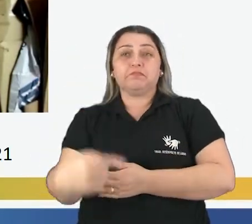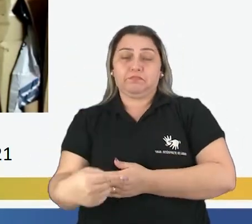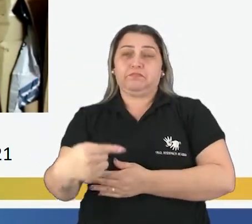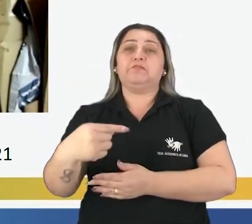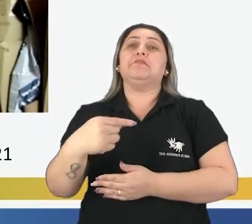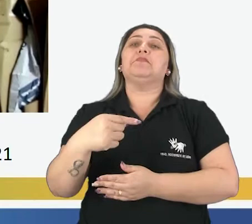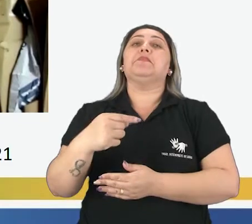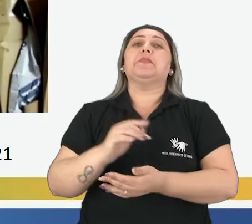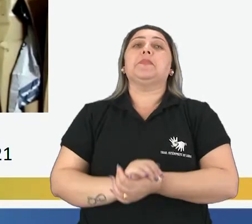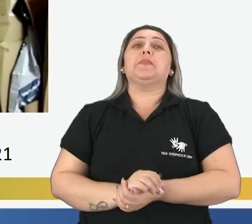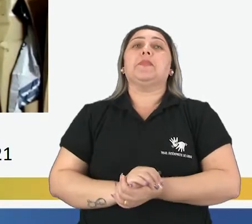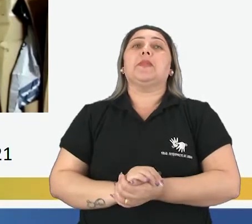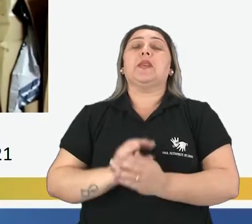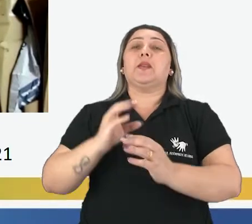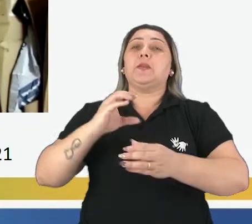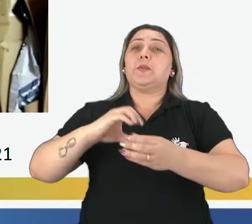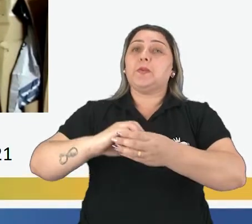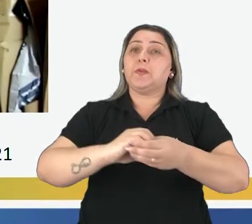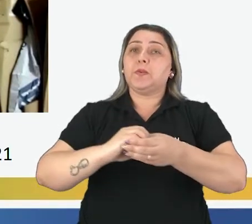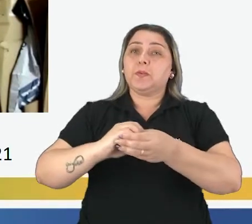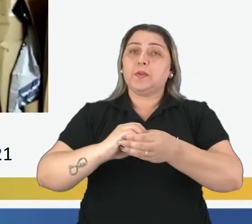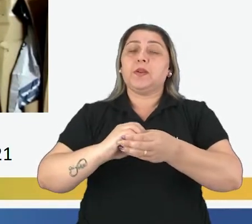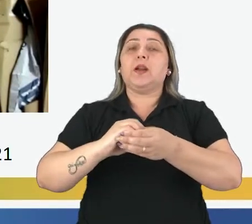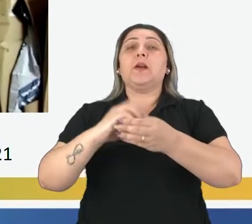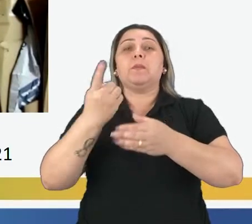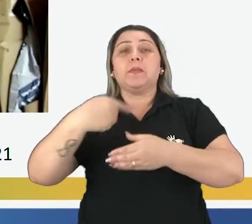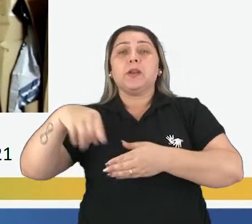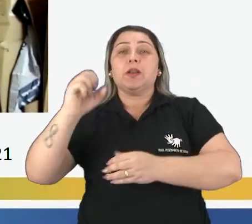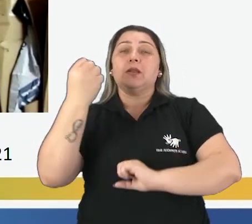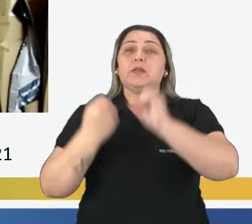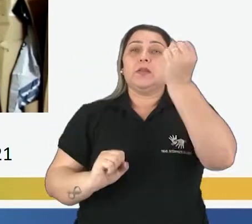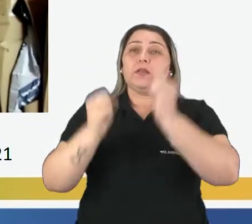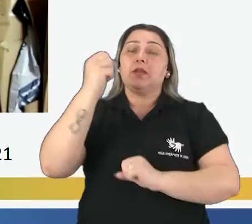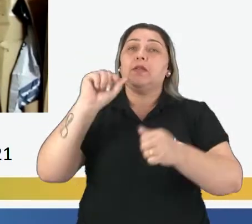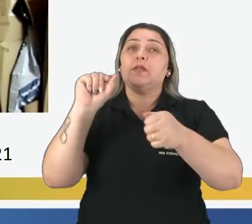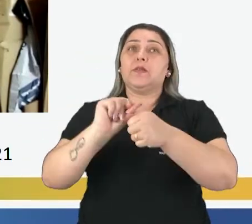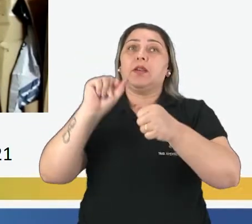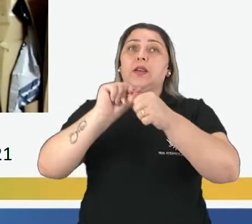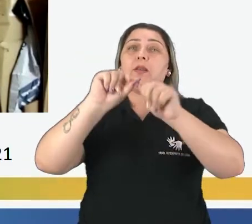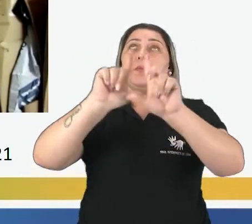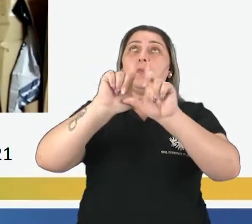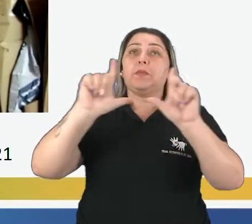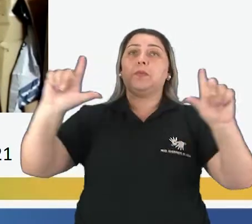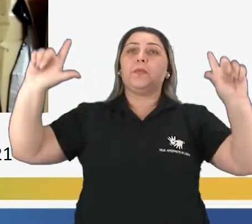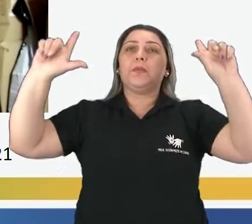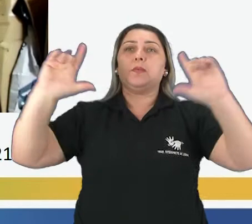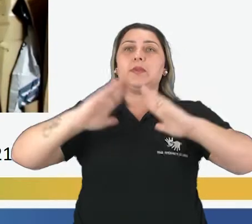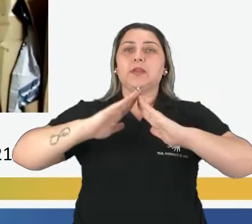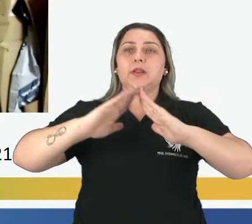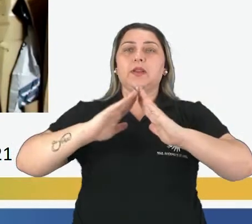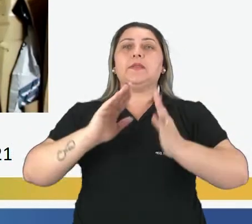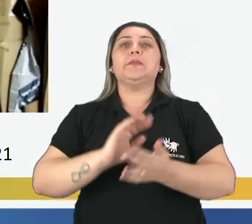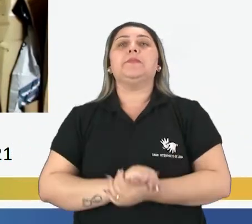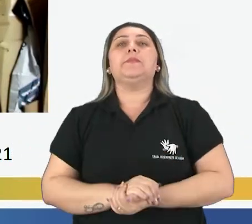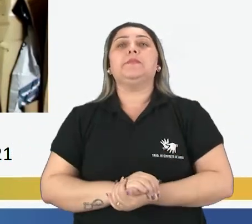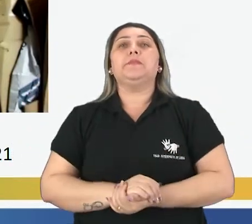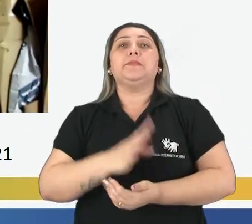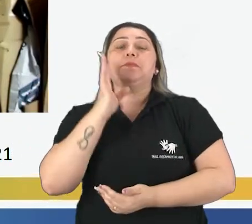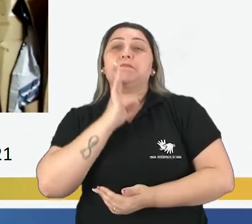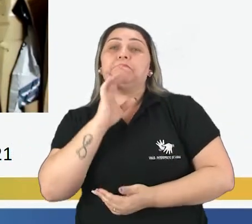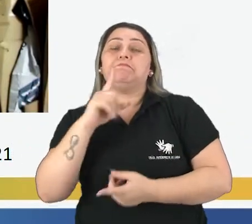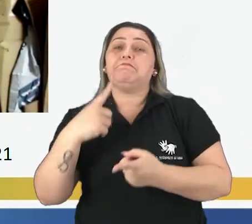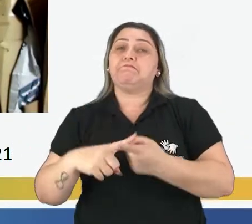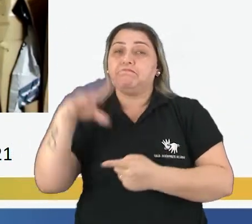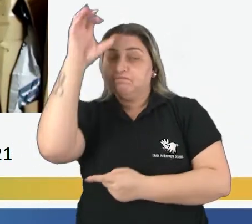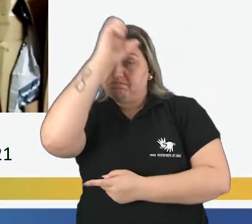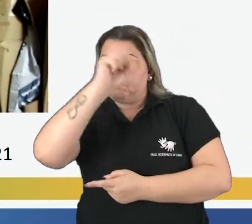processo de triagem aqui na cooperativa, a gente encaminha para a indústria que processa-se e faz essas telhas para cobrir as casas. Que legal! Porque outro dia